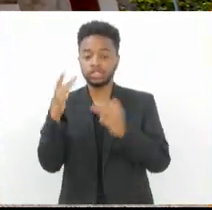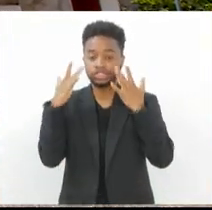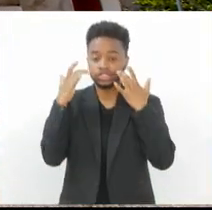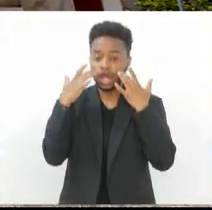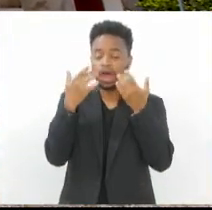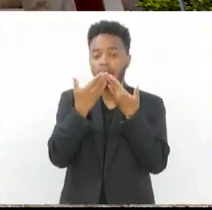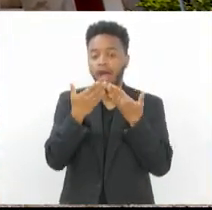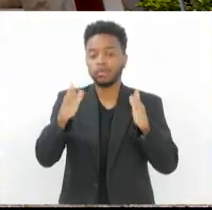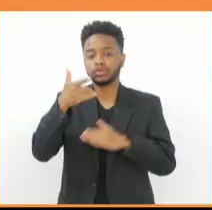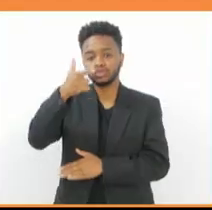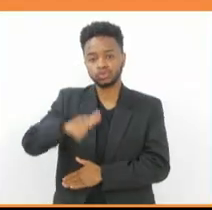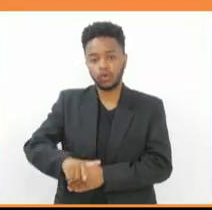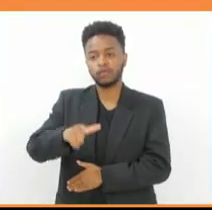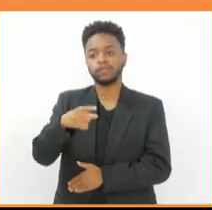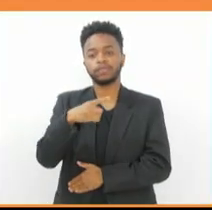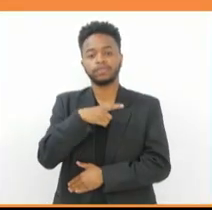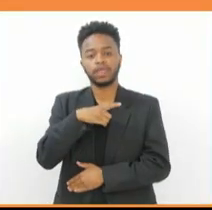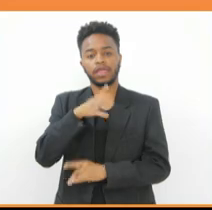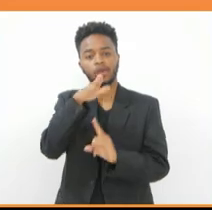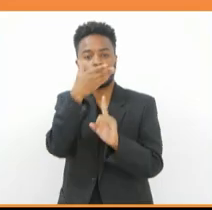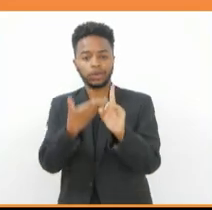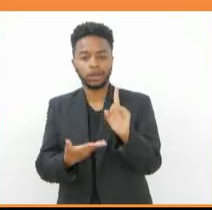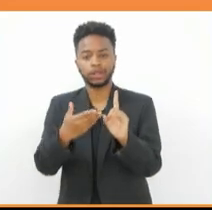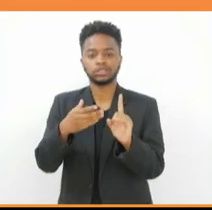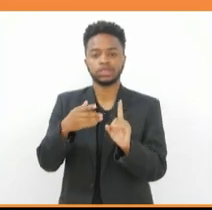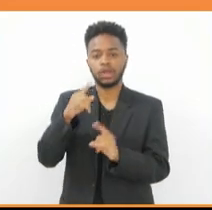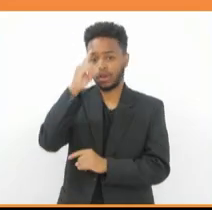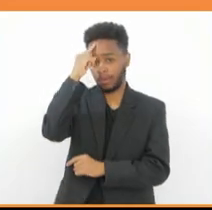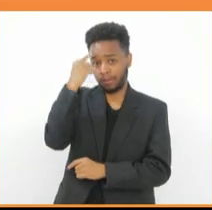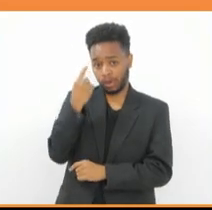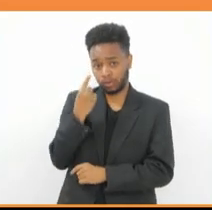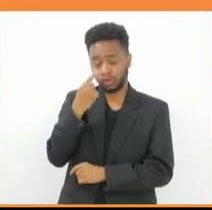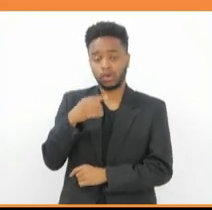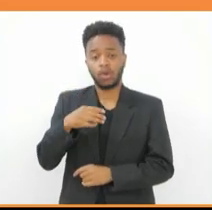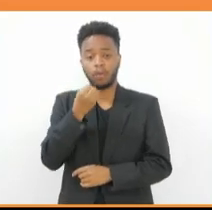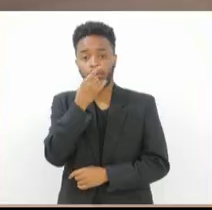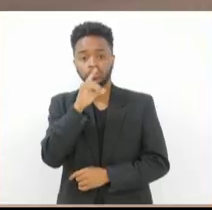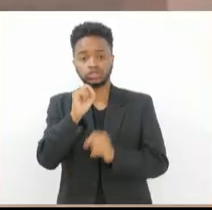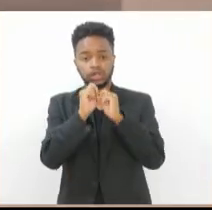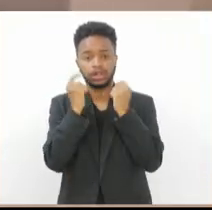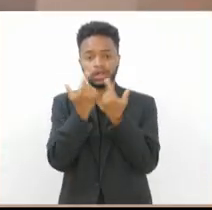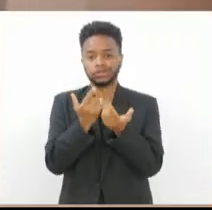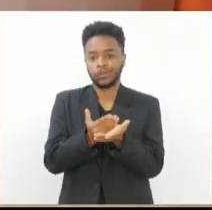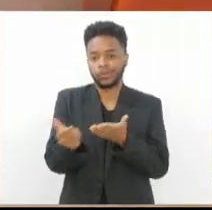tributo ao rei do pop, Michael Jackson. O Bom Dia Alerj começa agora.